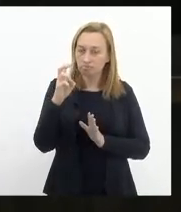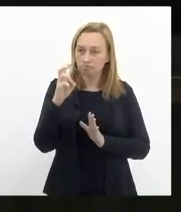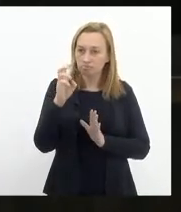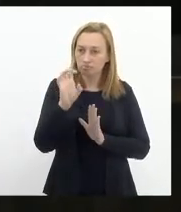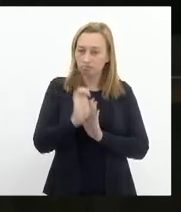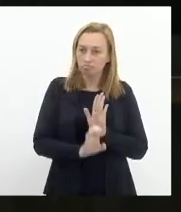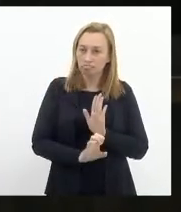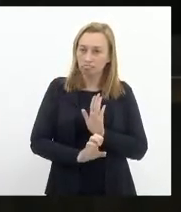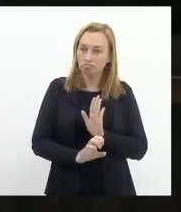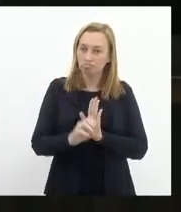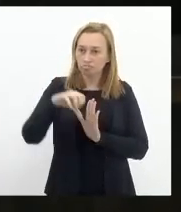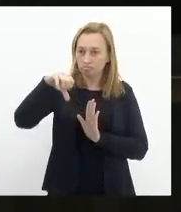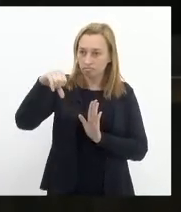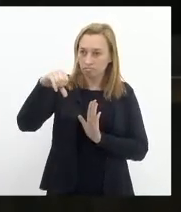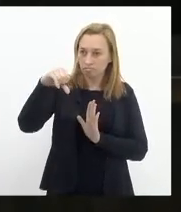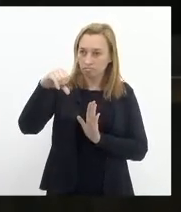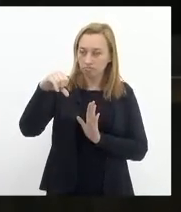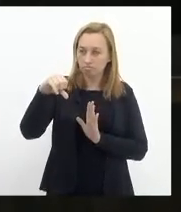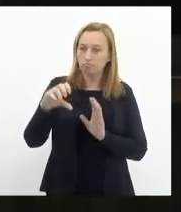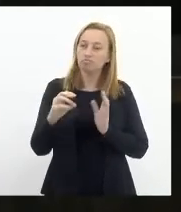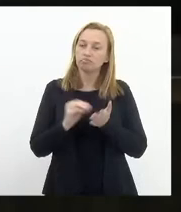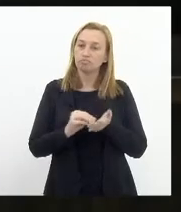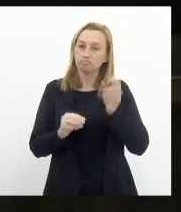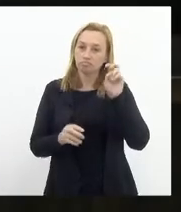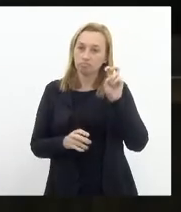se retirou quatro sobraram cinco